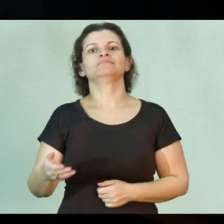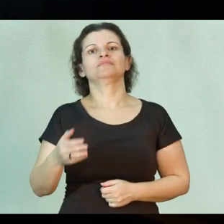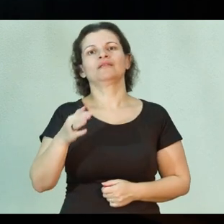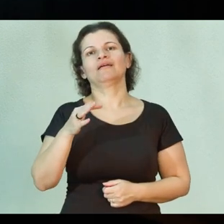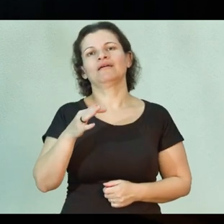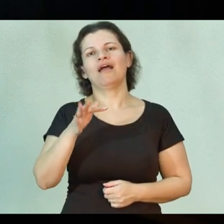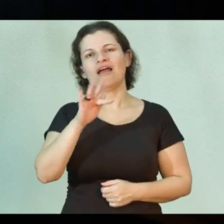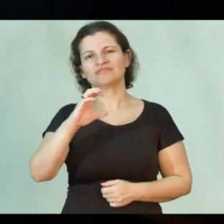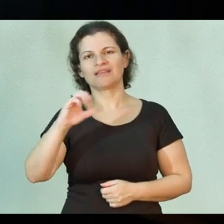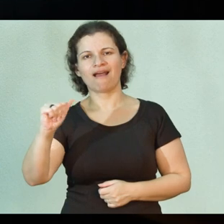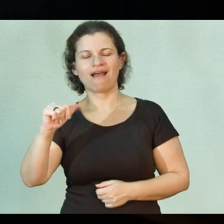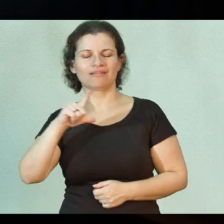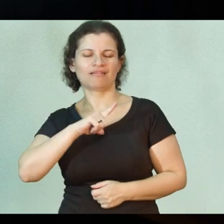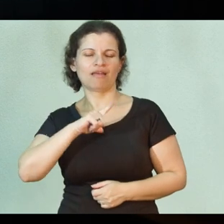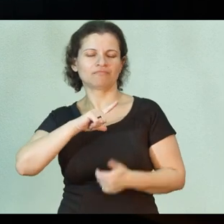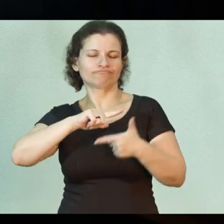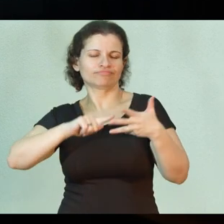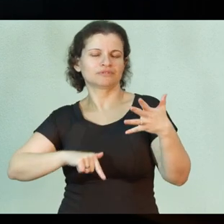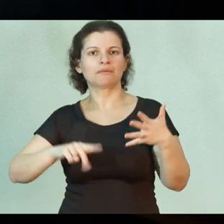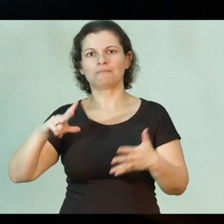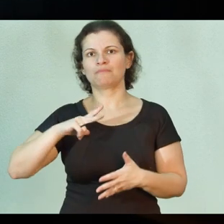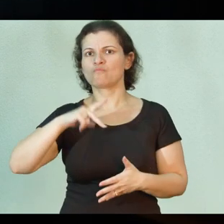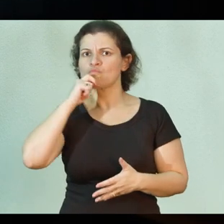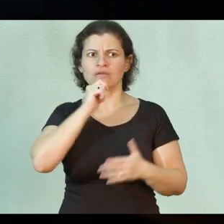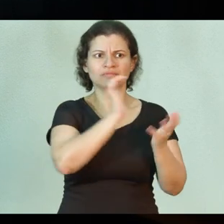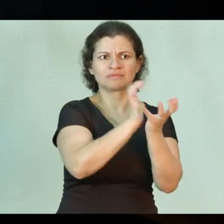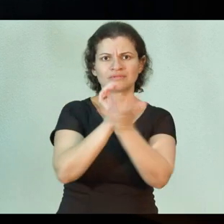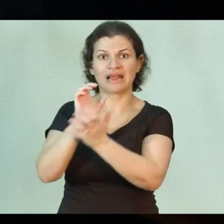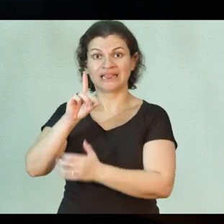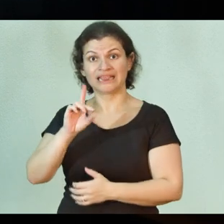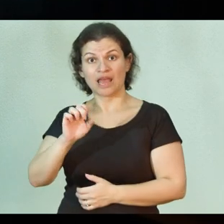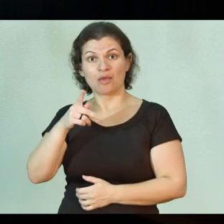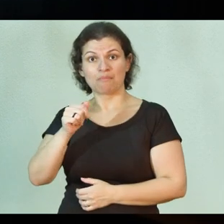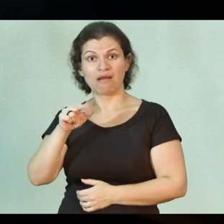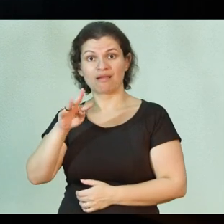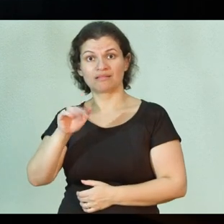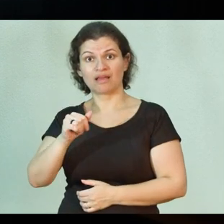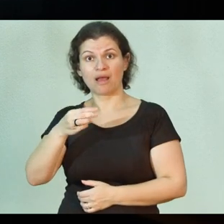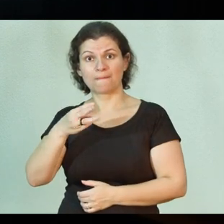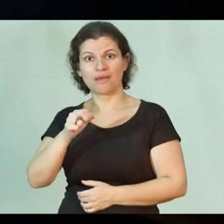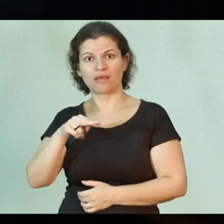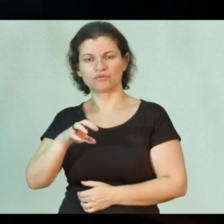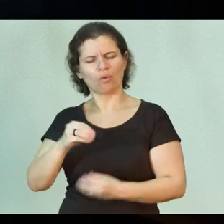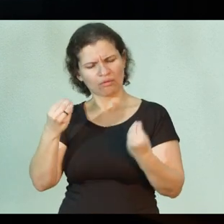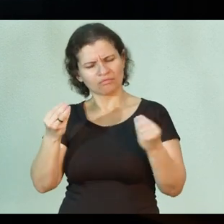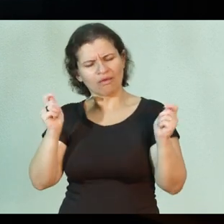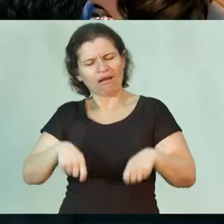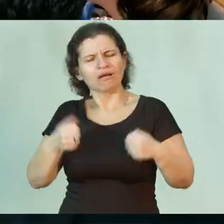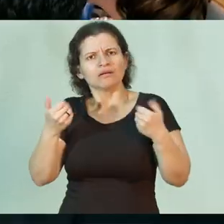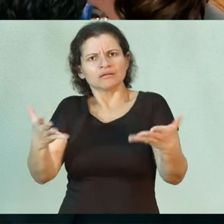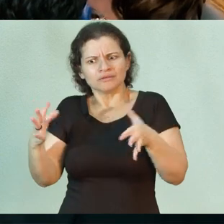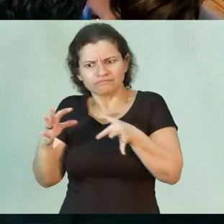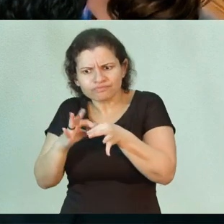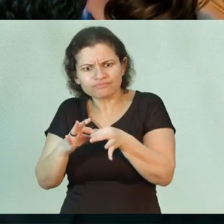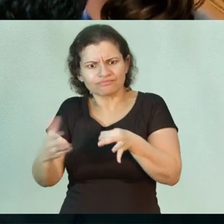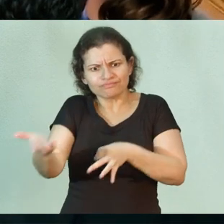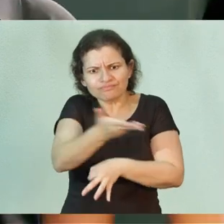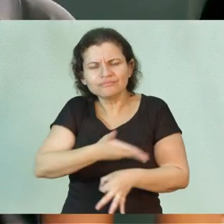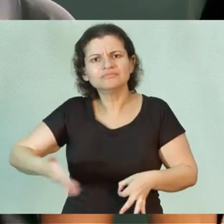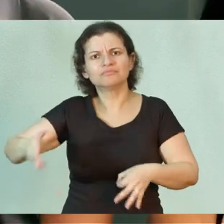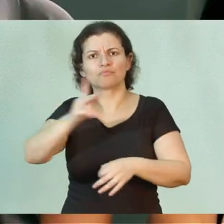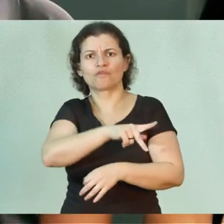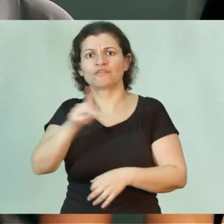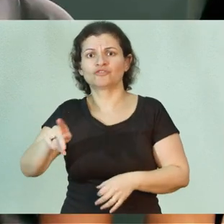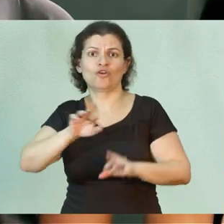característica muito particular de não ser departamental. Isso traz uma potência para a integração dos docentes das